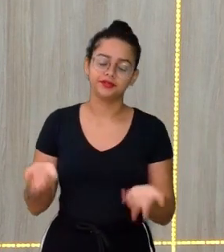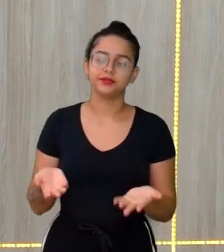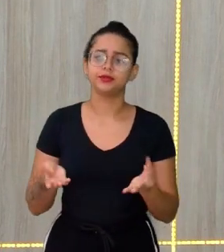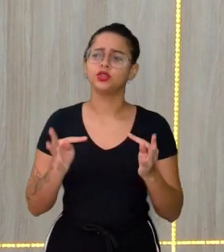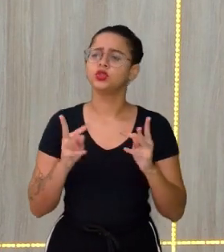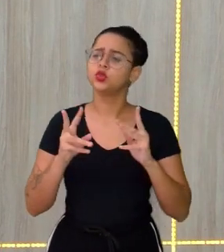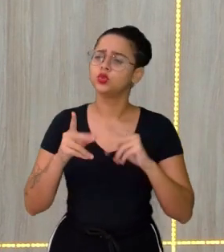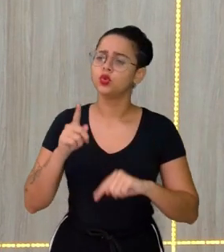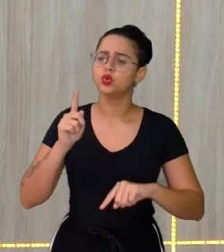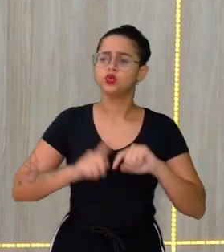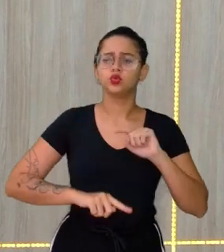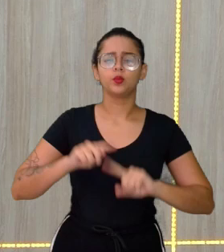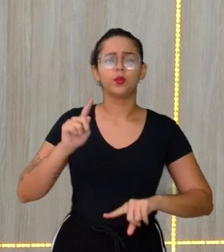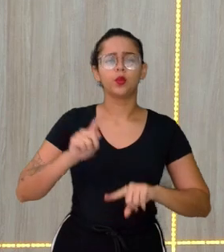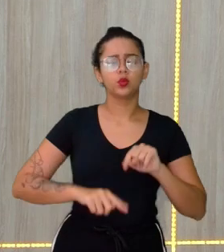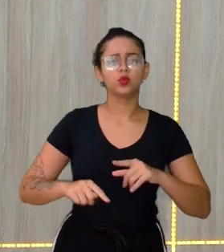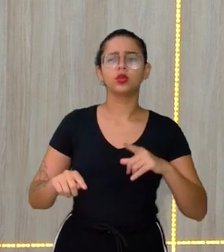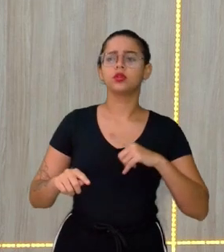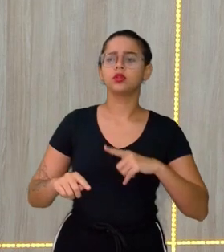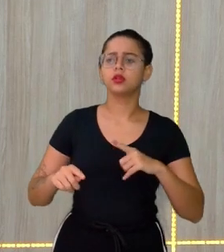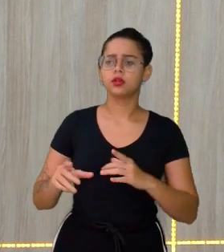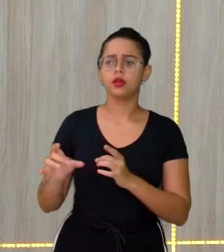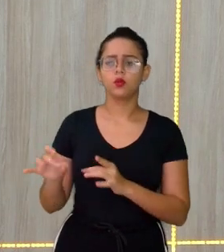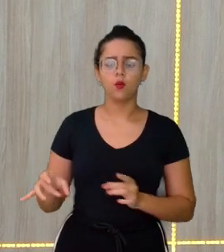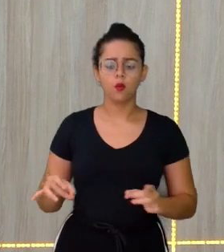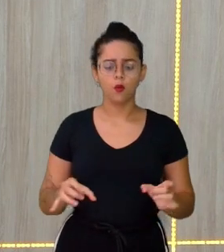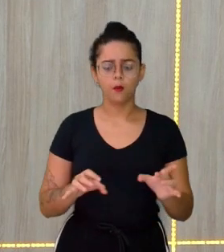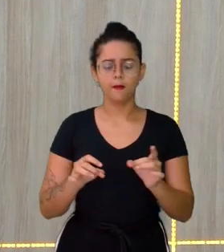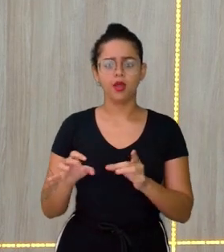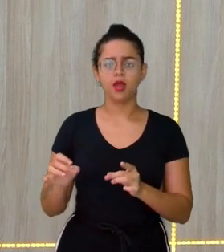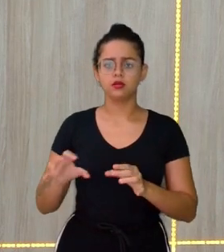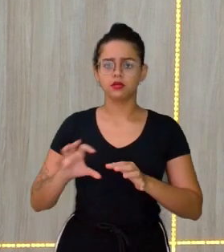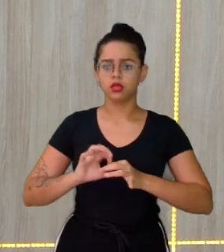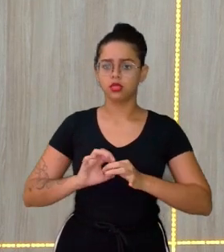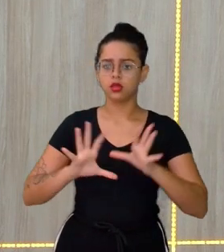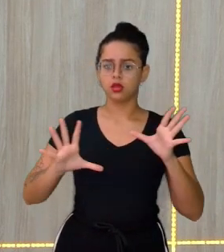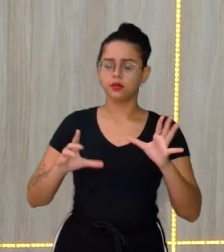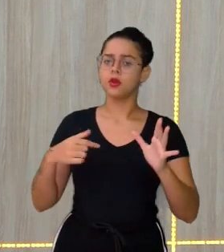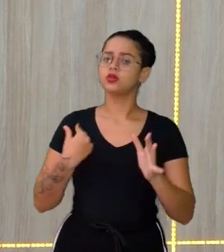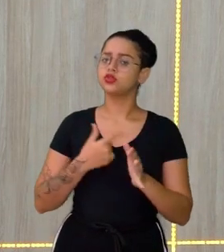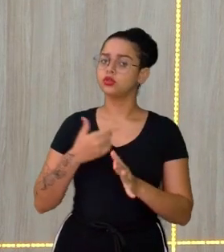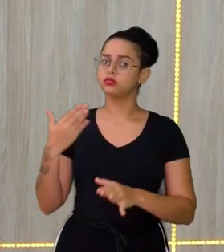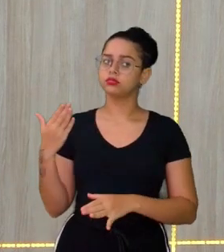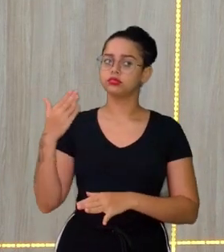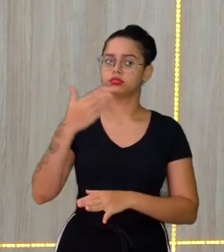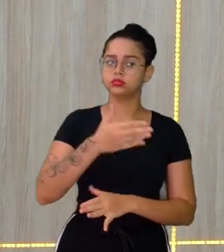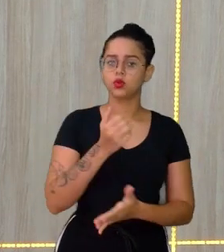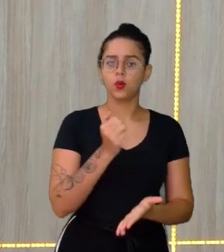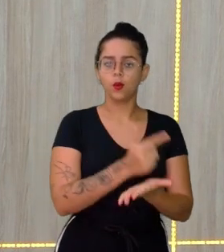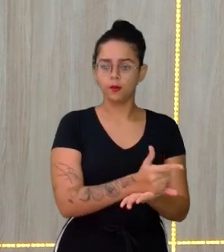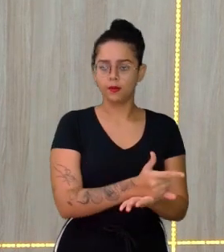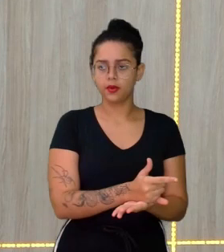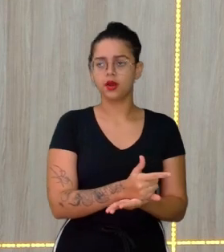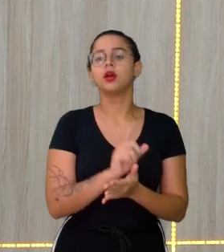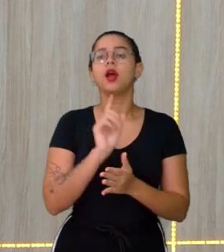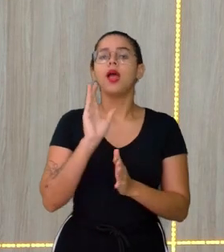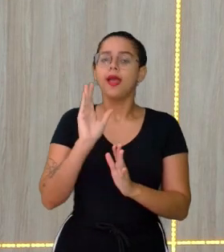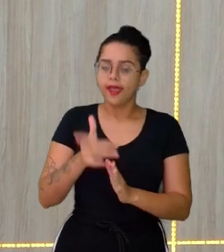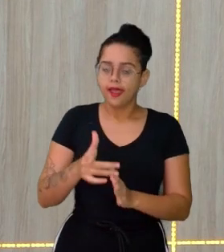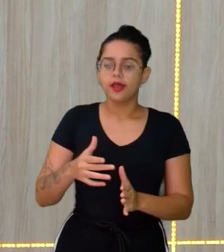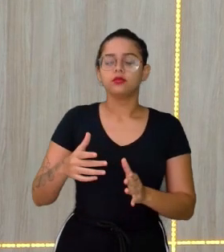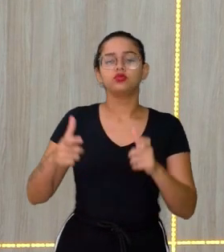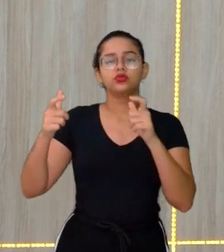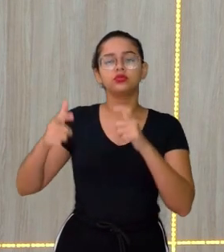Todos esses produtos Que nós temos Nos comércios Disponíveis Para a gente Ir lá Adquirir Já é o